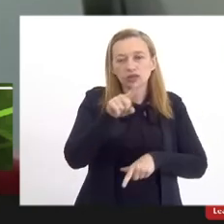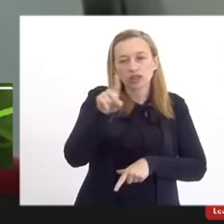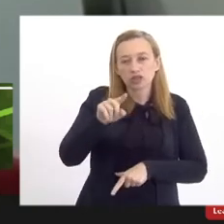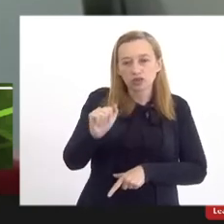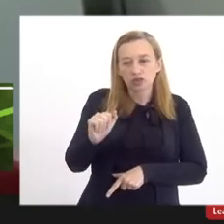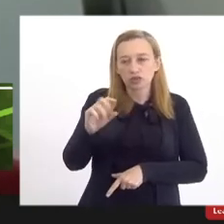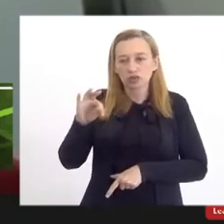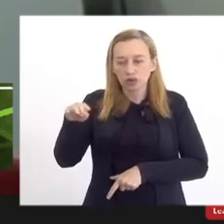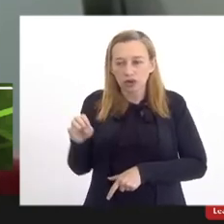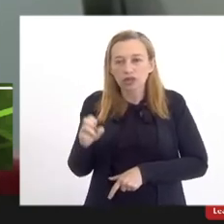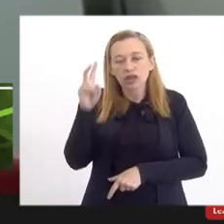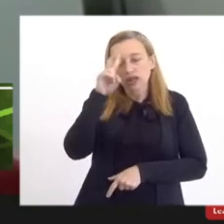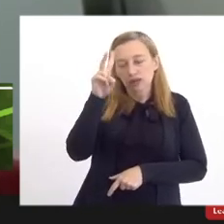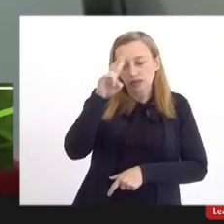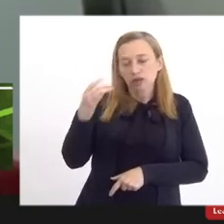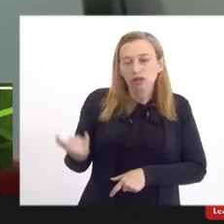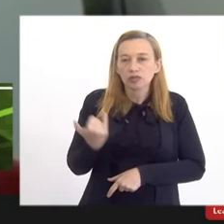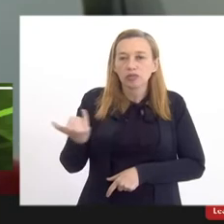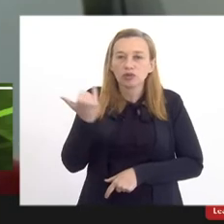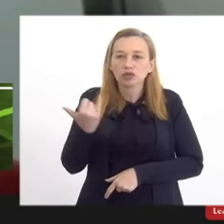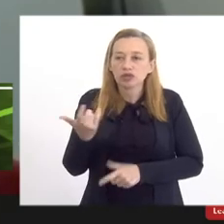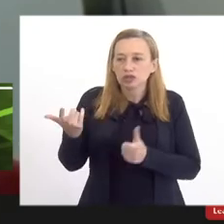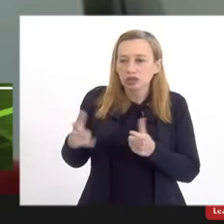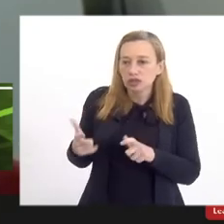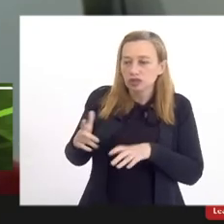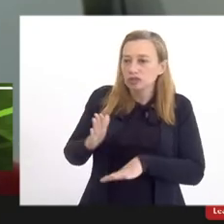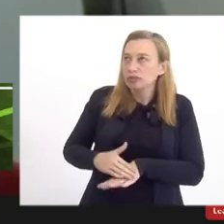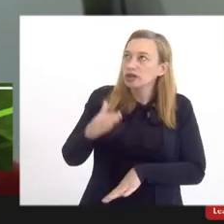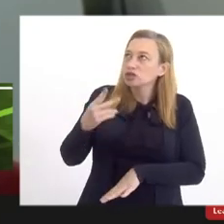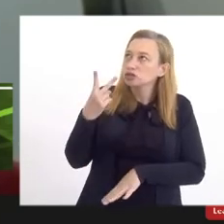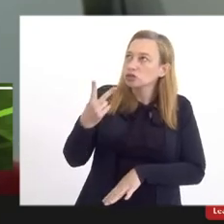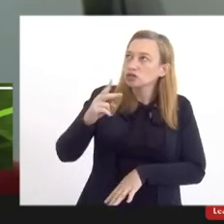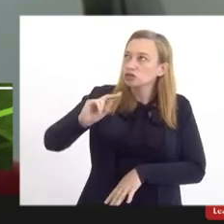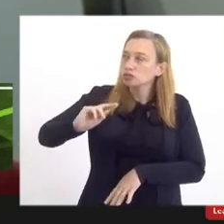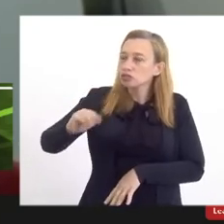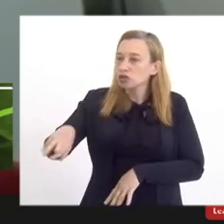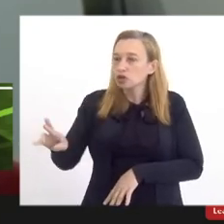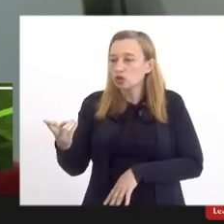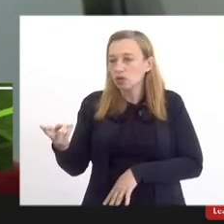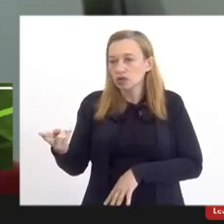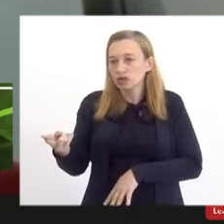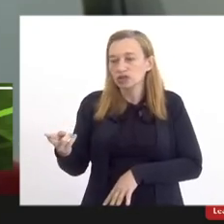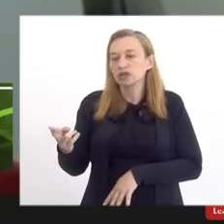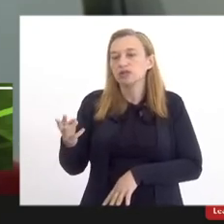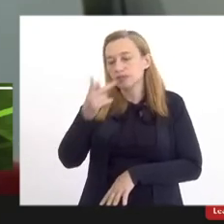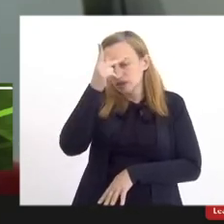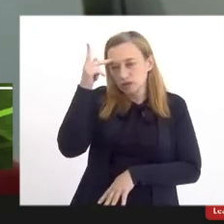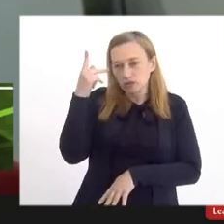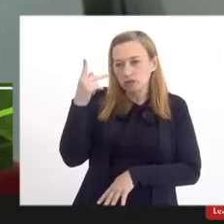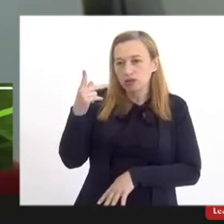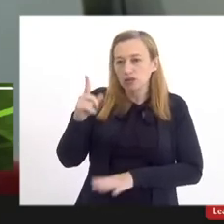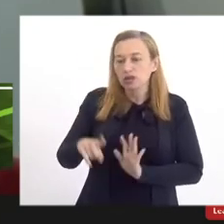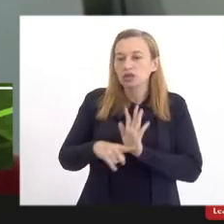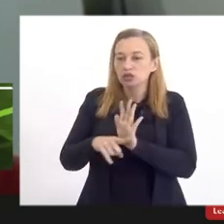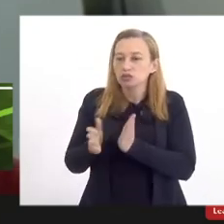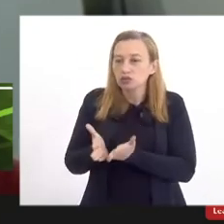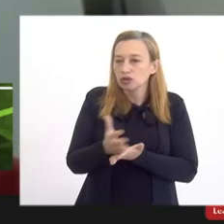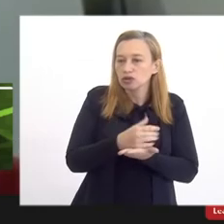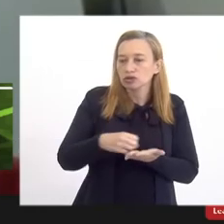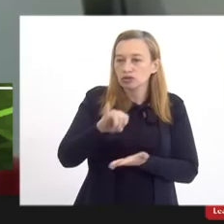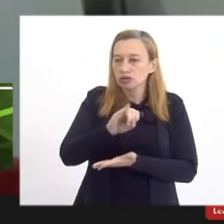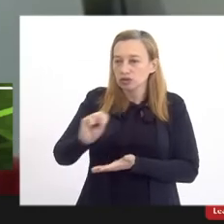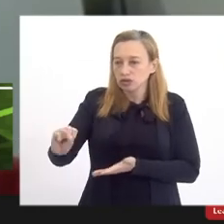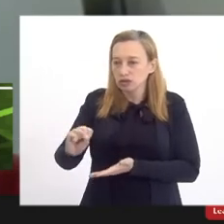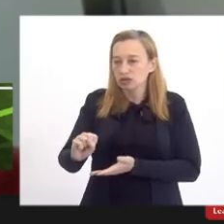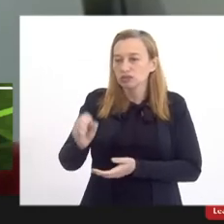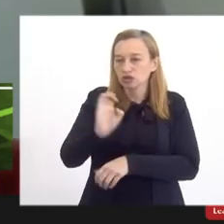Janeiro, lembrando a importância dessa região que abriga mais de 2 milhões de habitantes e contribui com alta arrecadação para o estado do Rio de